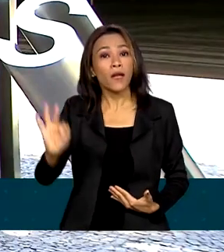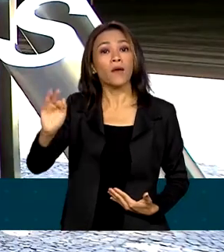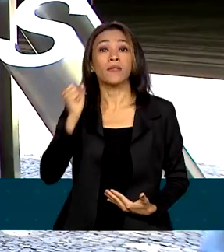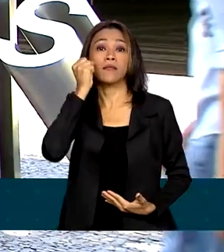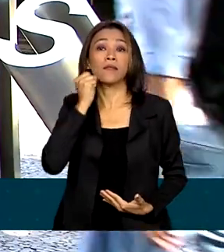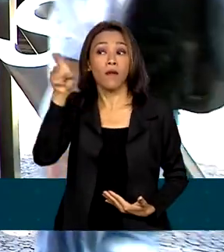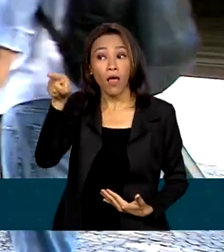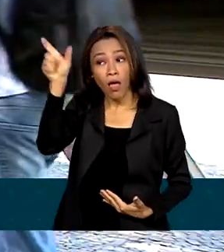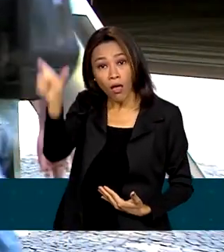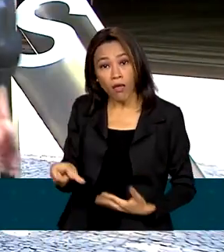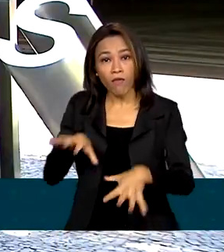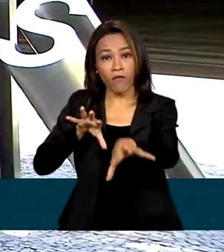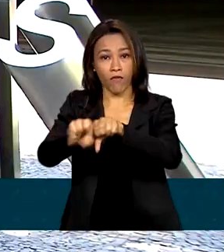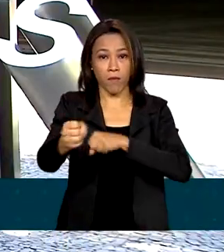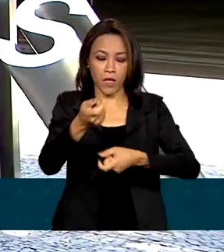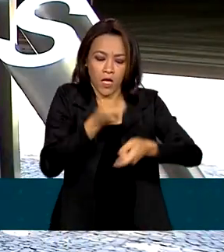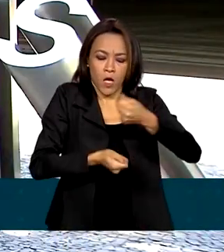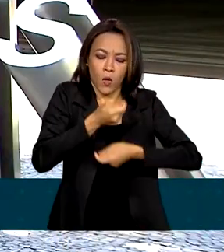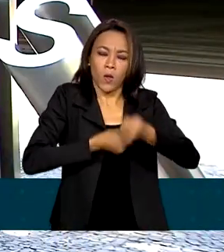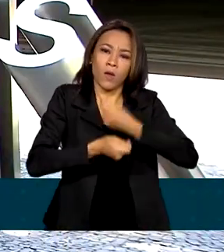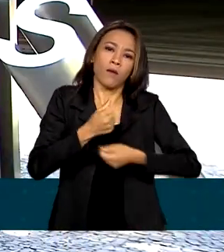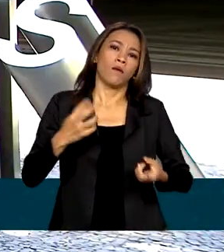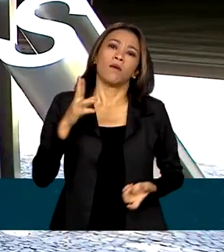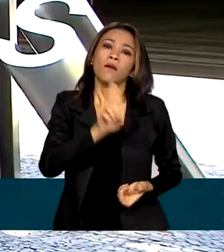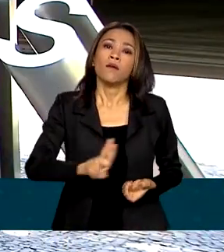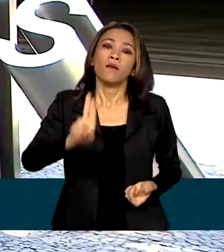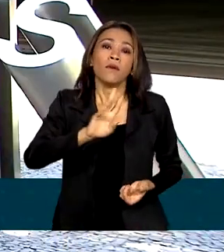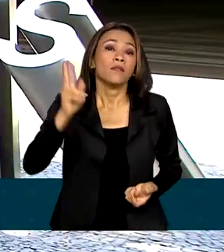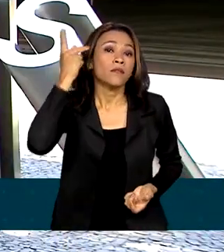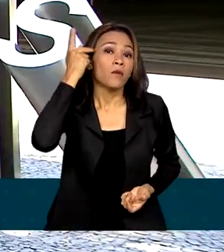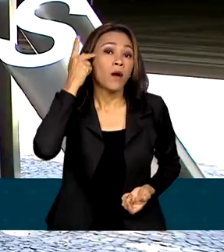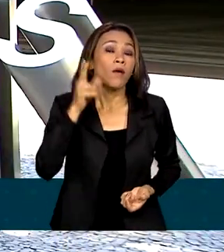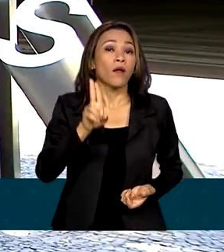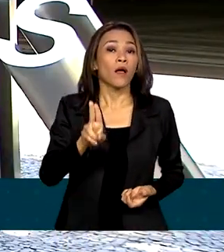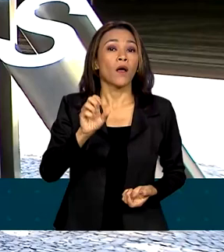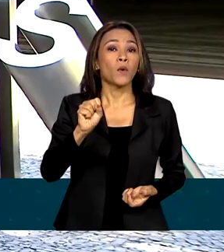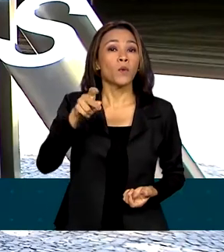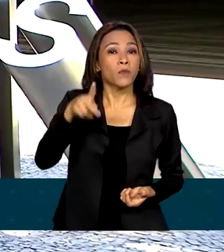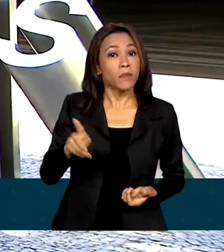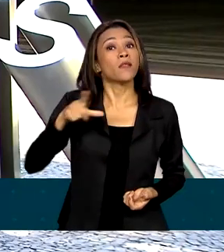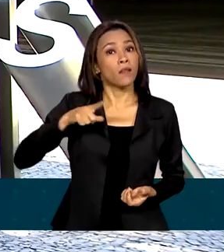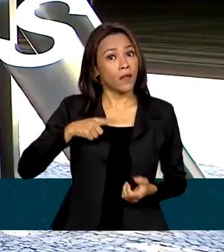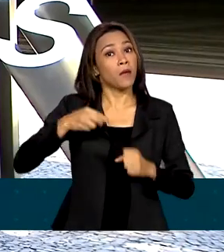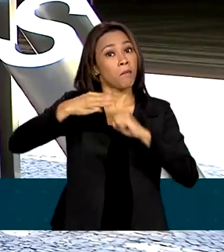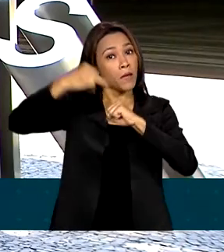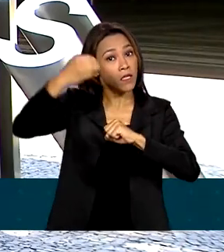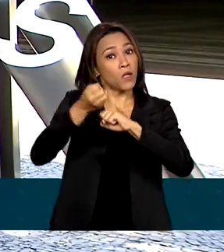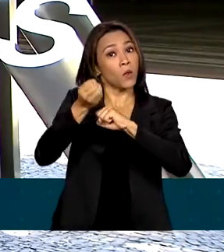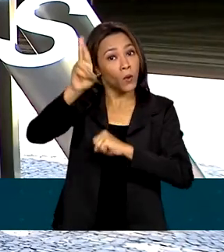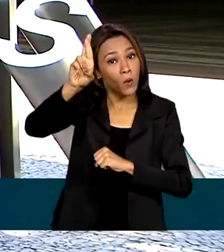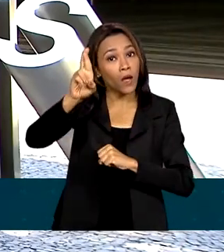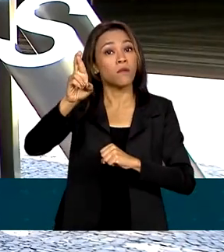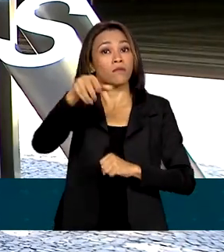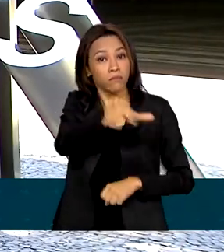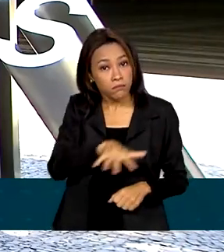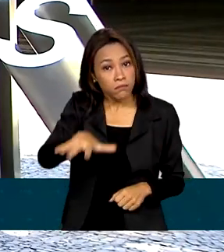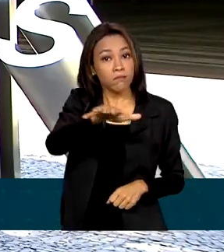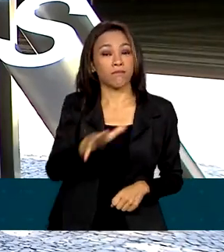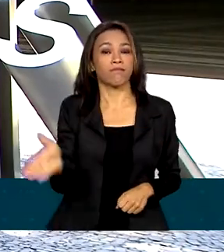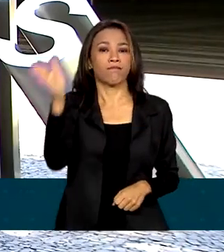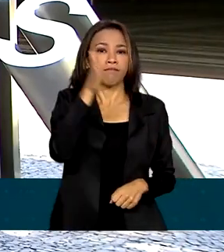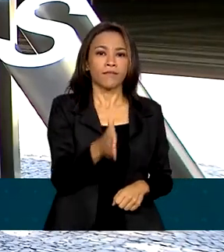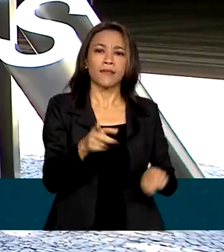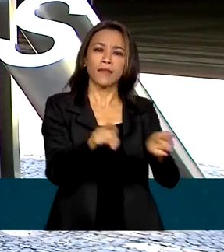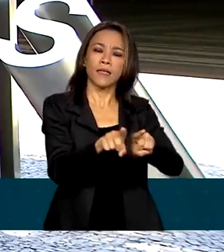formado em Economia pela Universidade de São Paulo, a USP, e tem mestrado e doutorado na área. Também foram